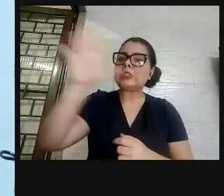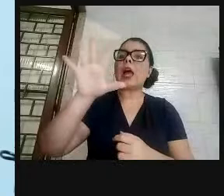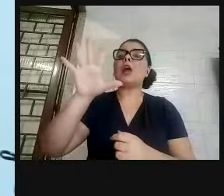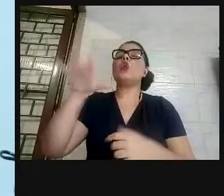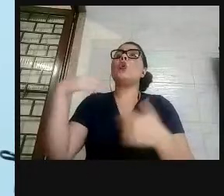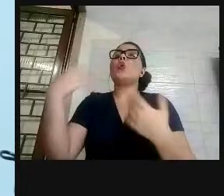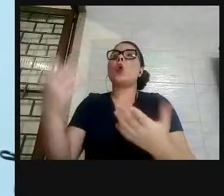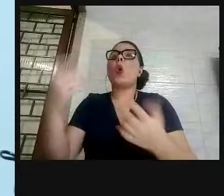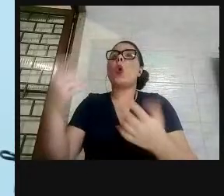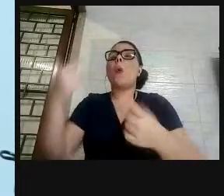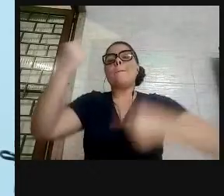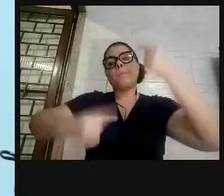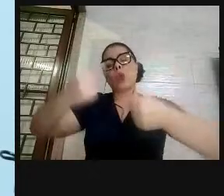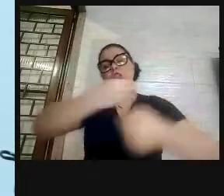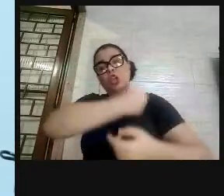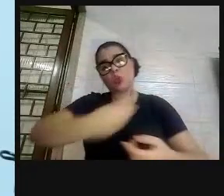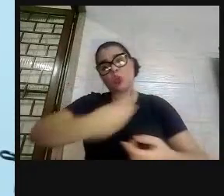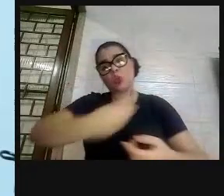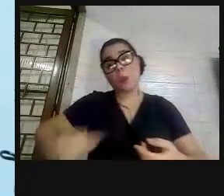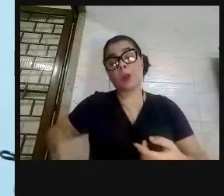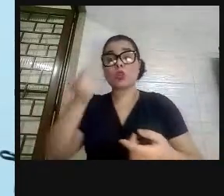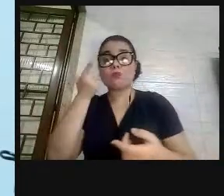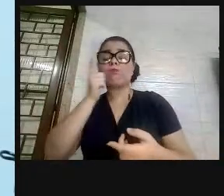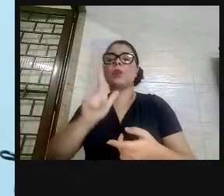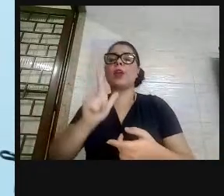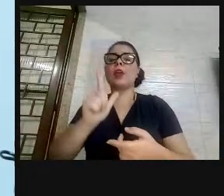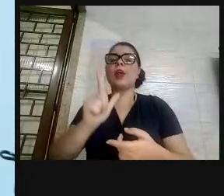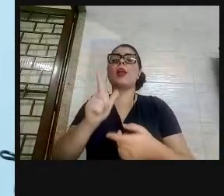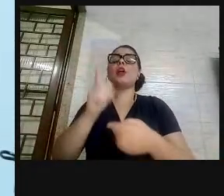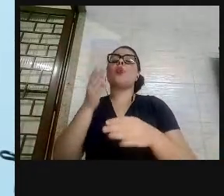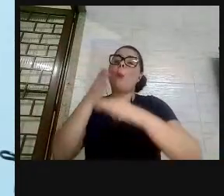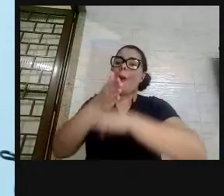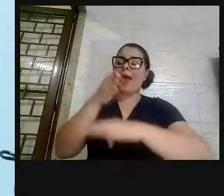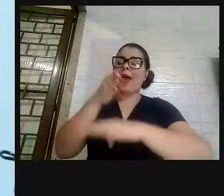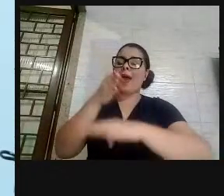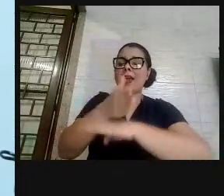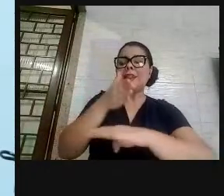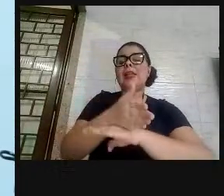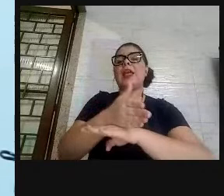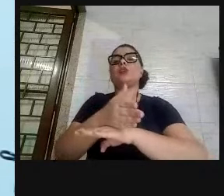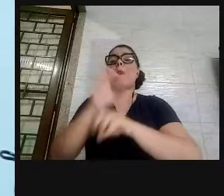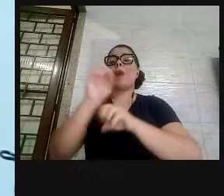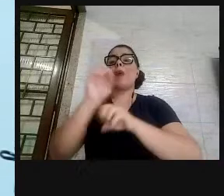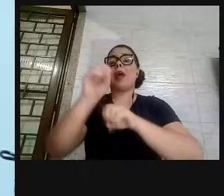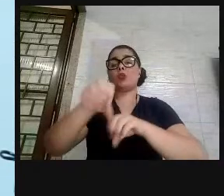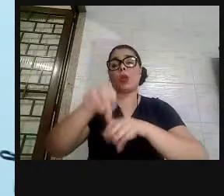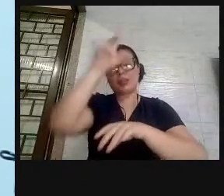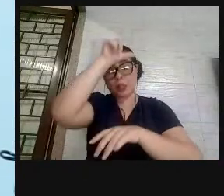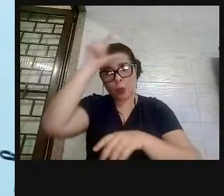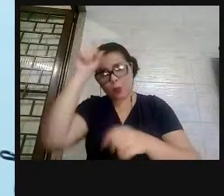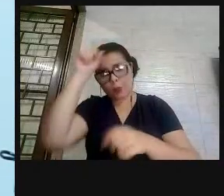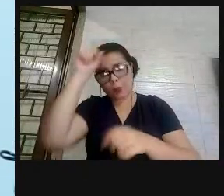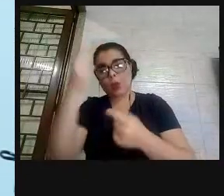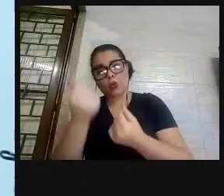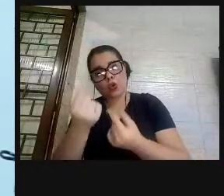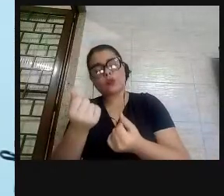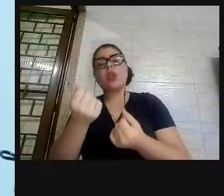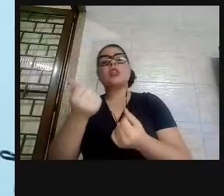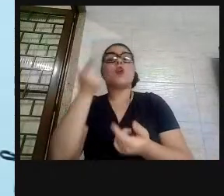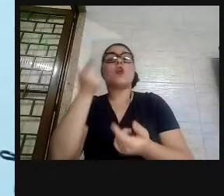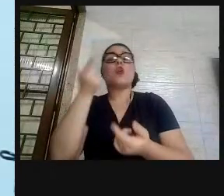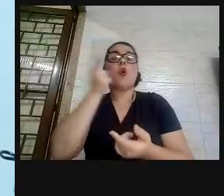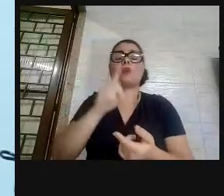permanência, educação, através do financiamento, através de fundos públicos, que possam garantir salários,